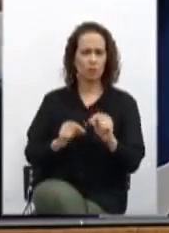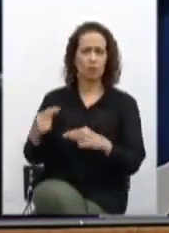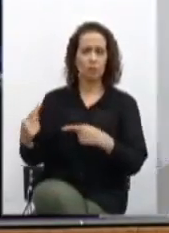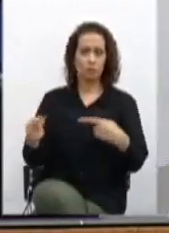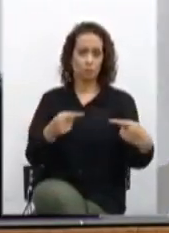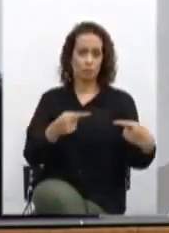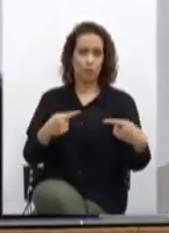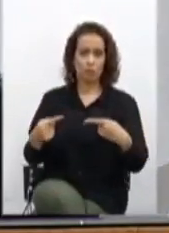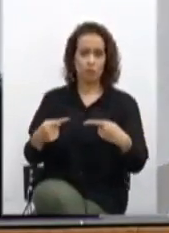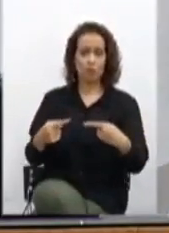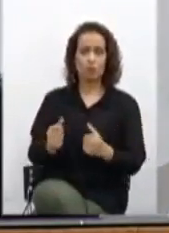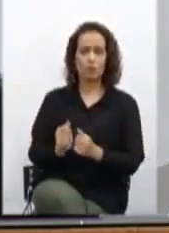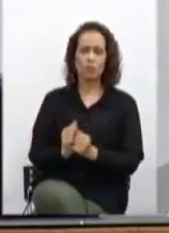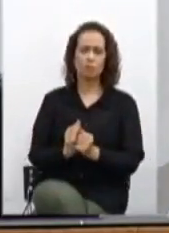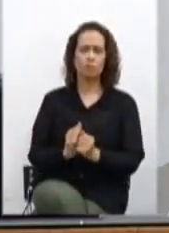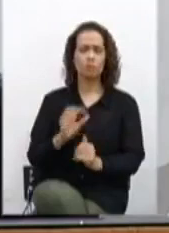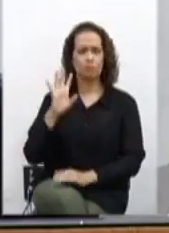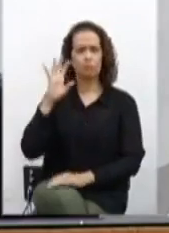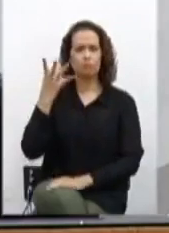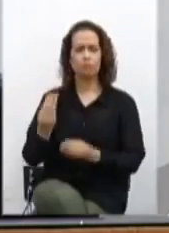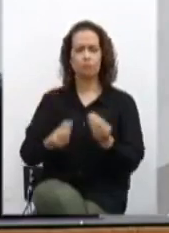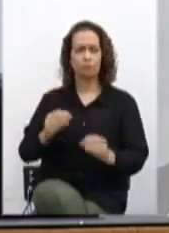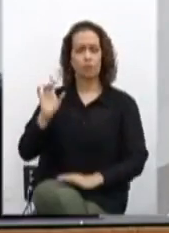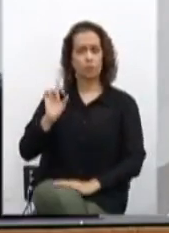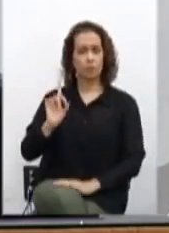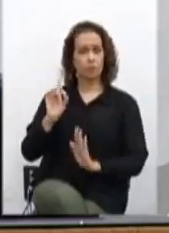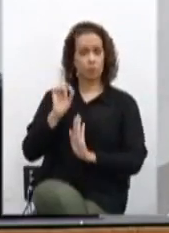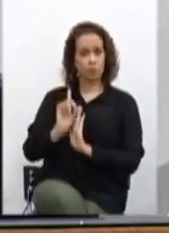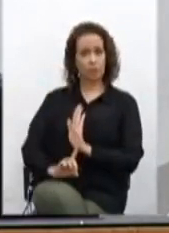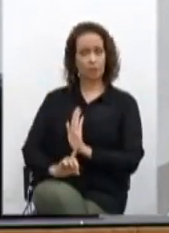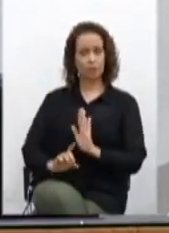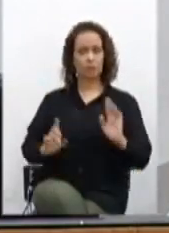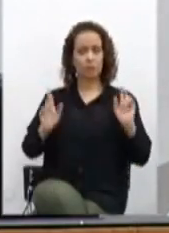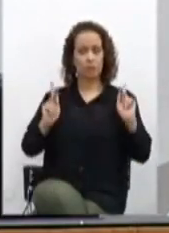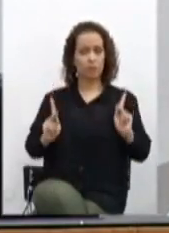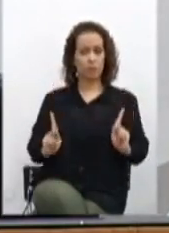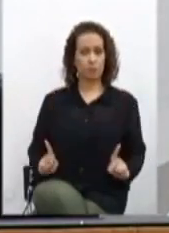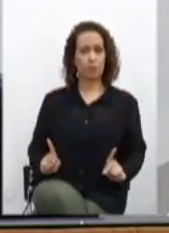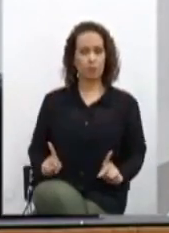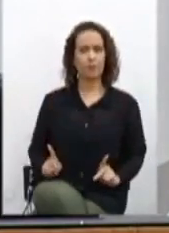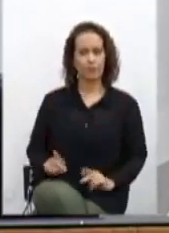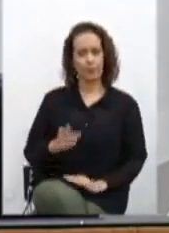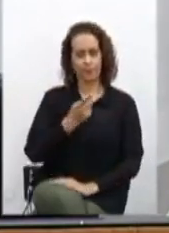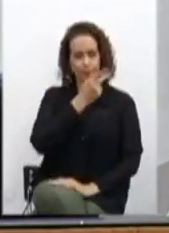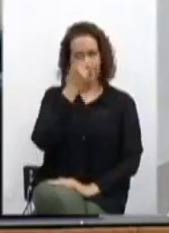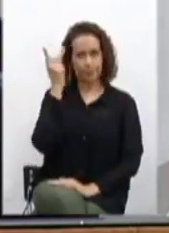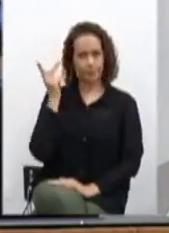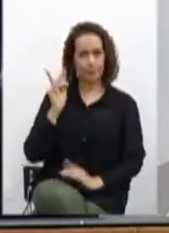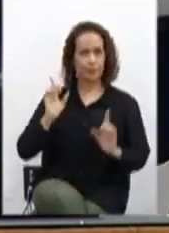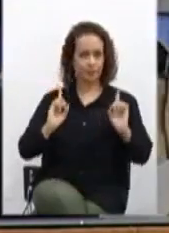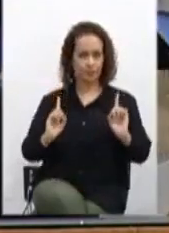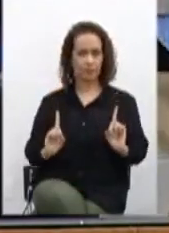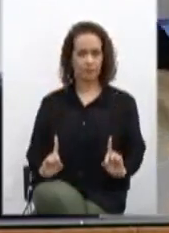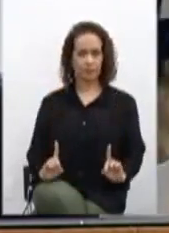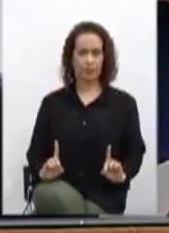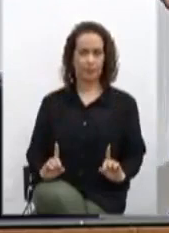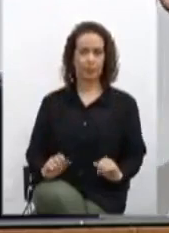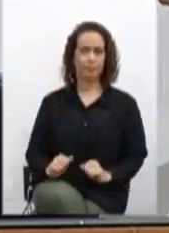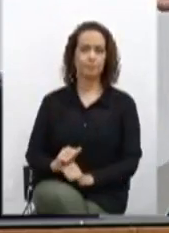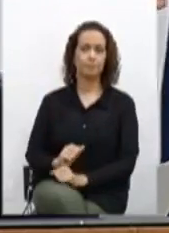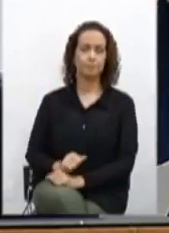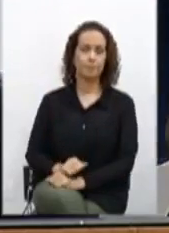direitos da pessoa com deficiência e cria o Conselho Estadual de Defesa dos Direitos da Pessoa com Deficiência.